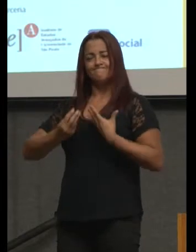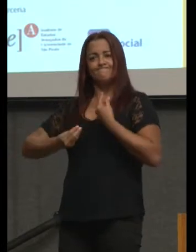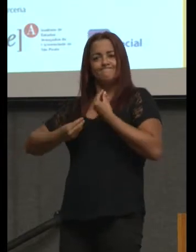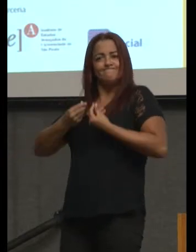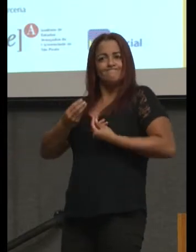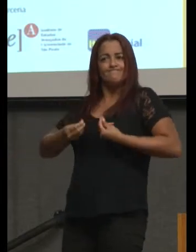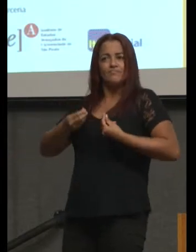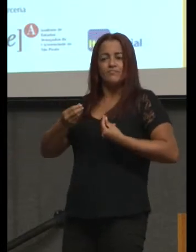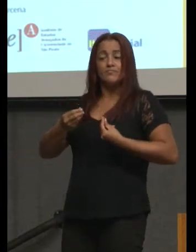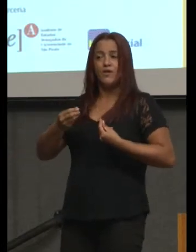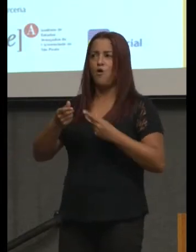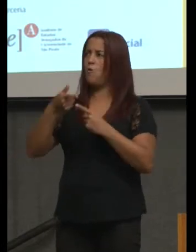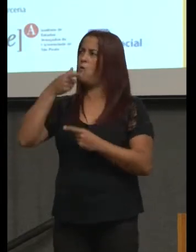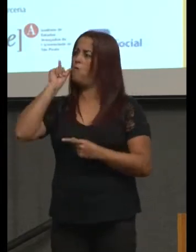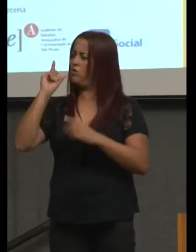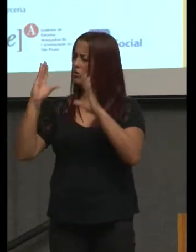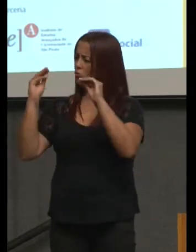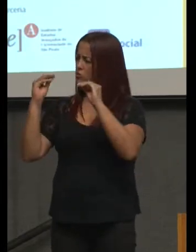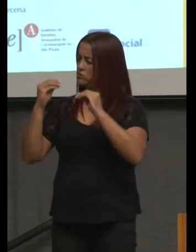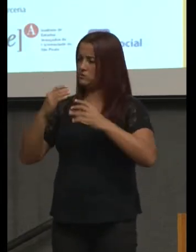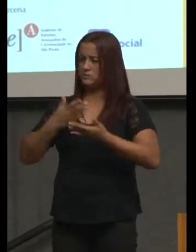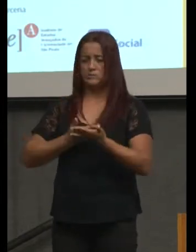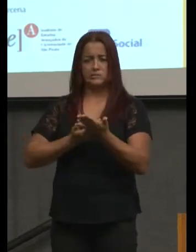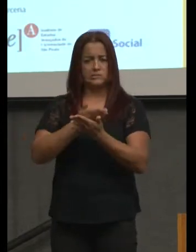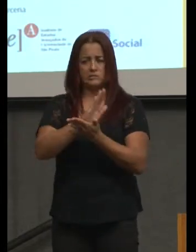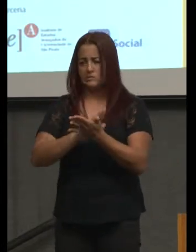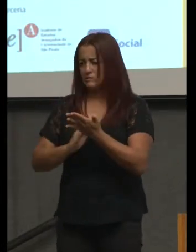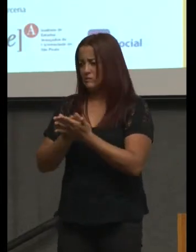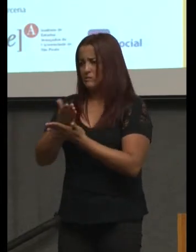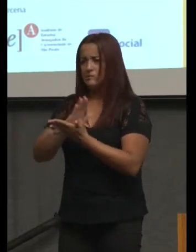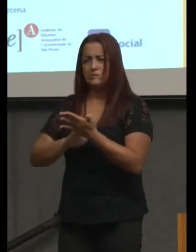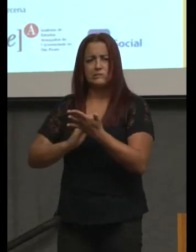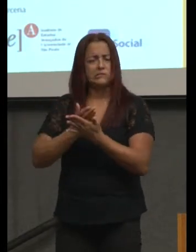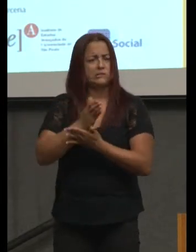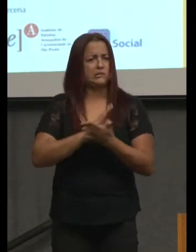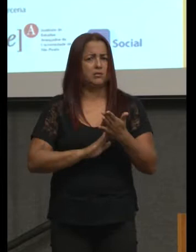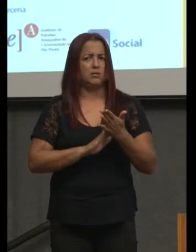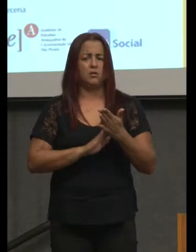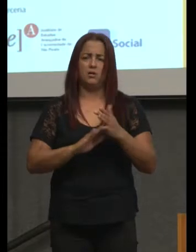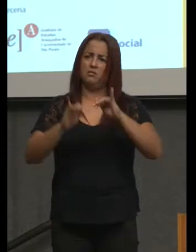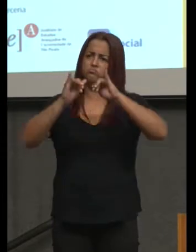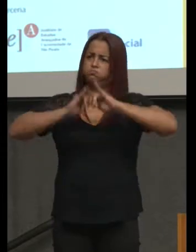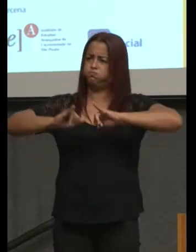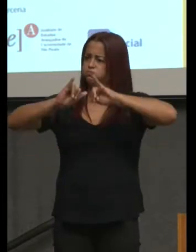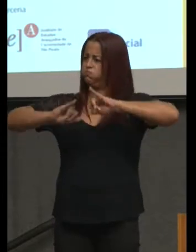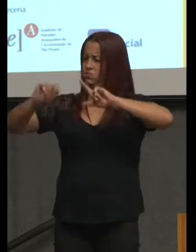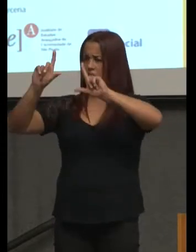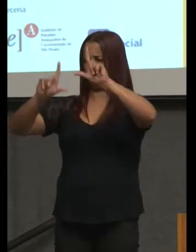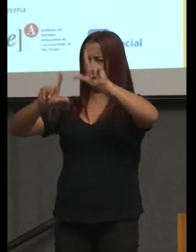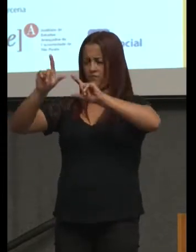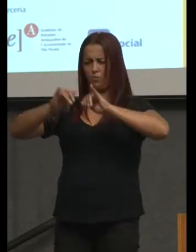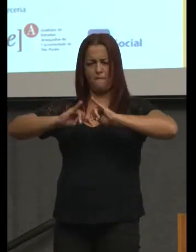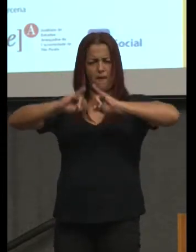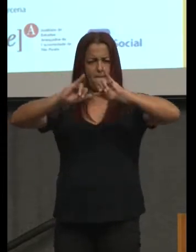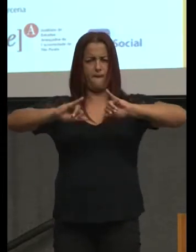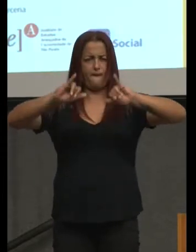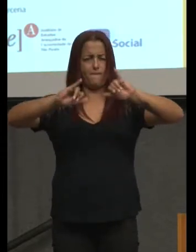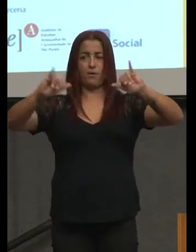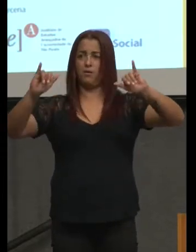sono ontem à noite depois de ouvir o noticiário. Muito sinceramente perdi o sono.